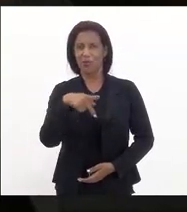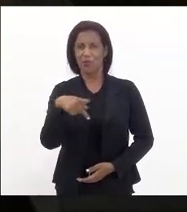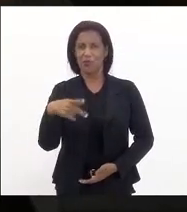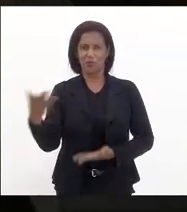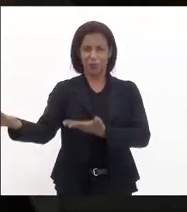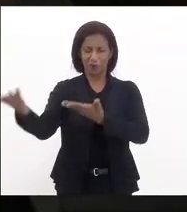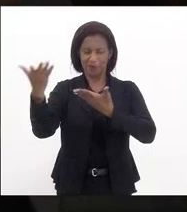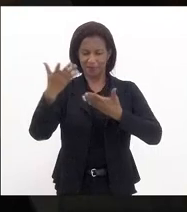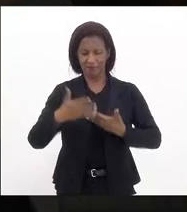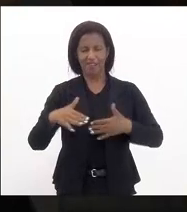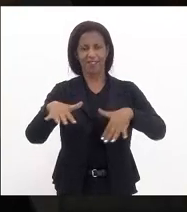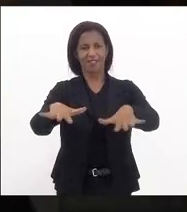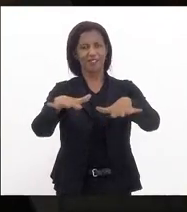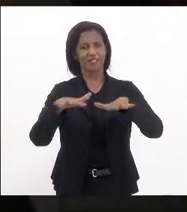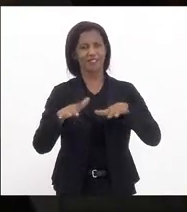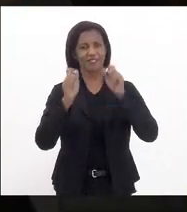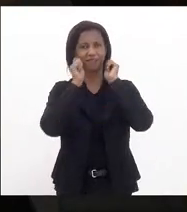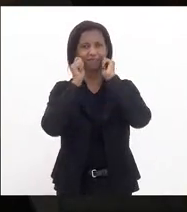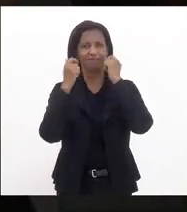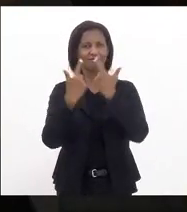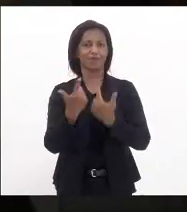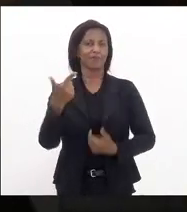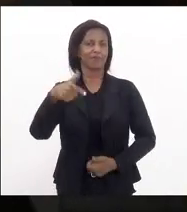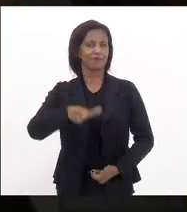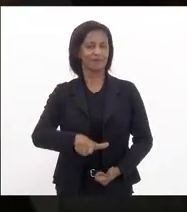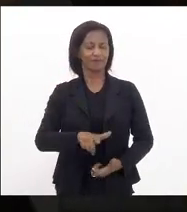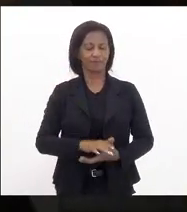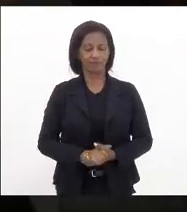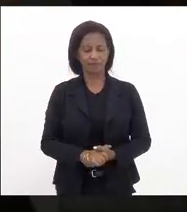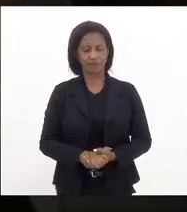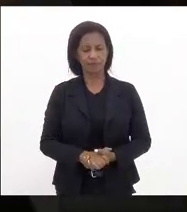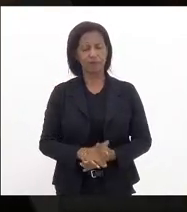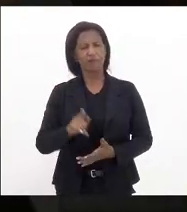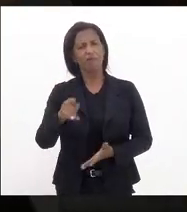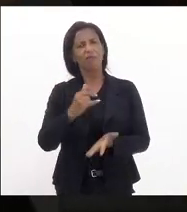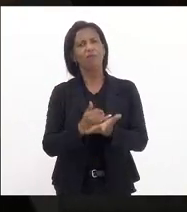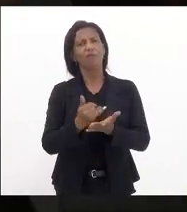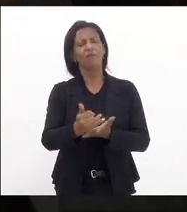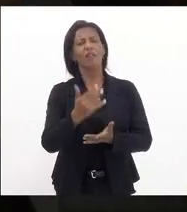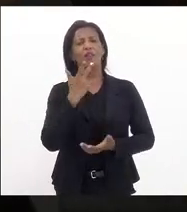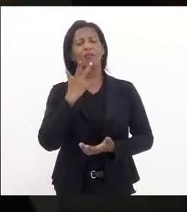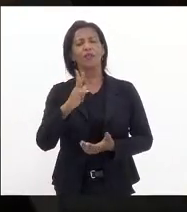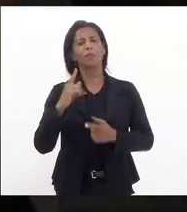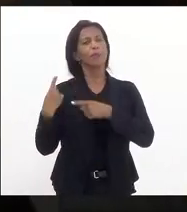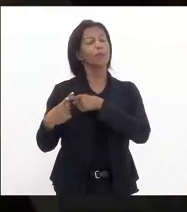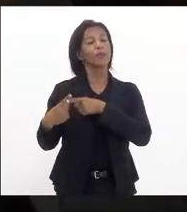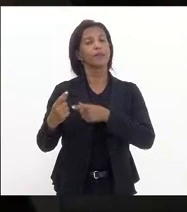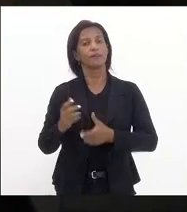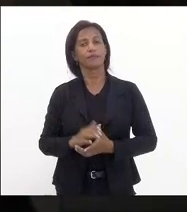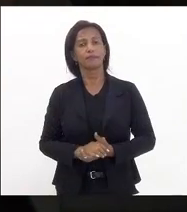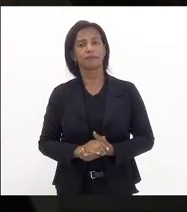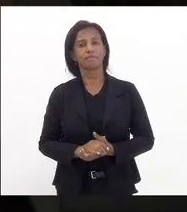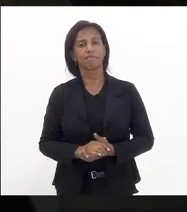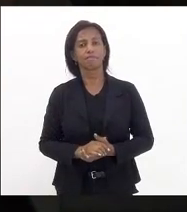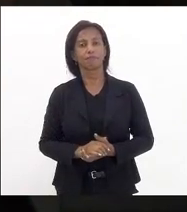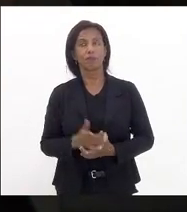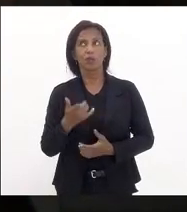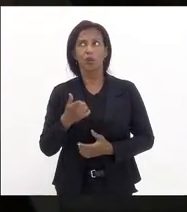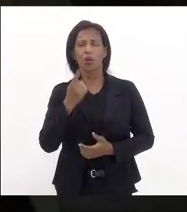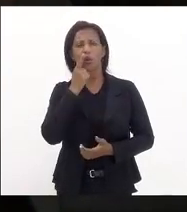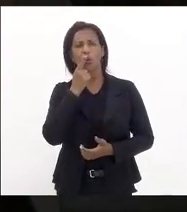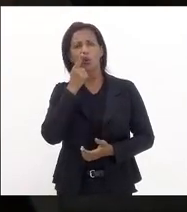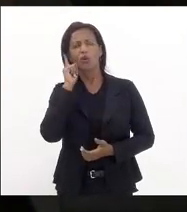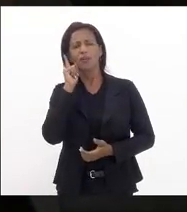Palácio no plenário da LERJ mais uma vez faço essa introdução eu dizia deputada Tia Ju porque na data de ontem